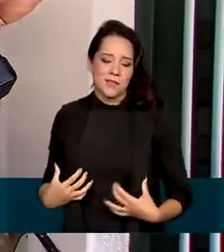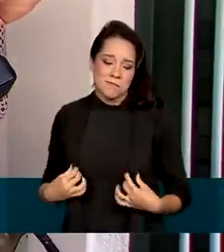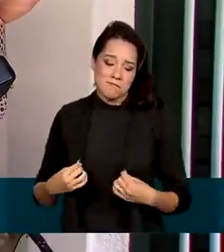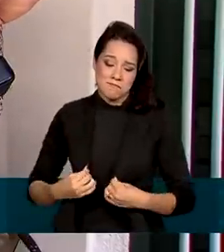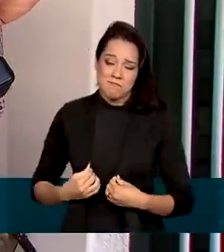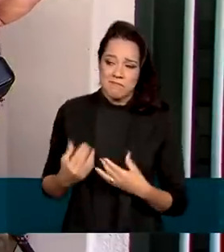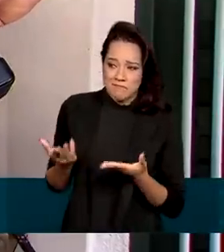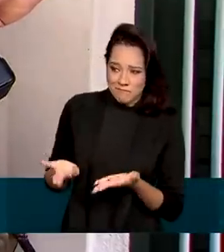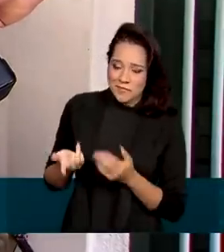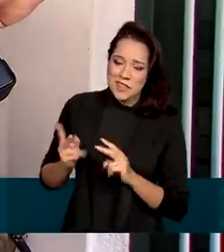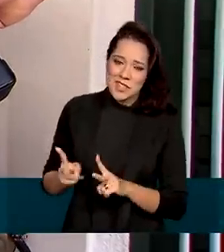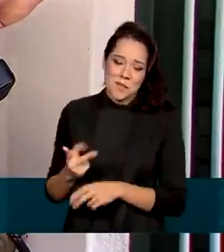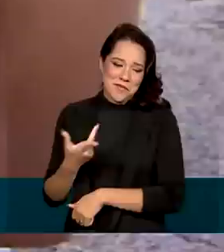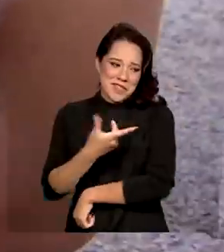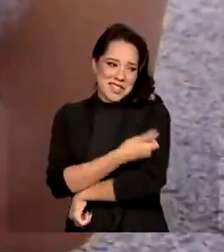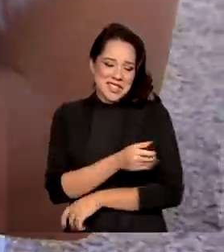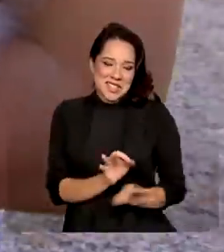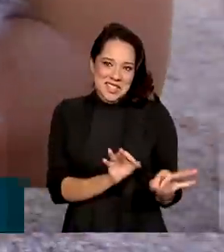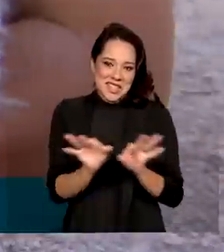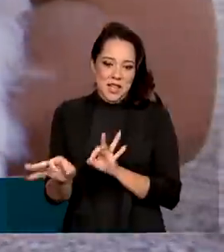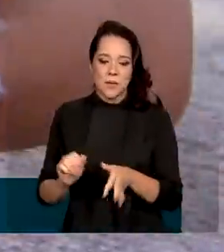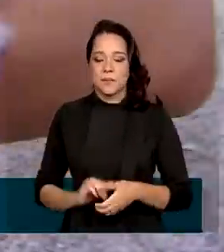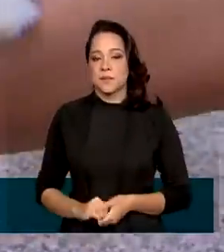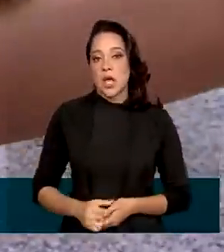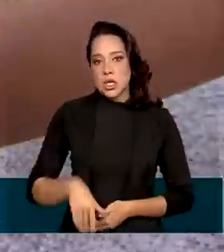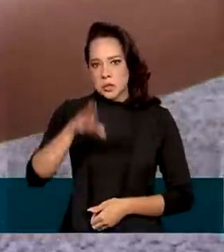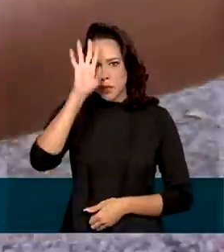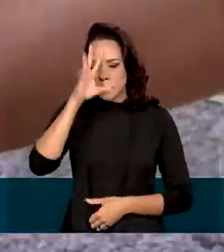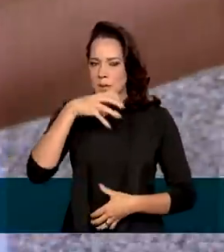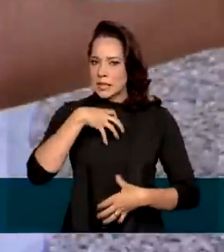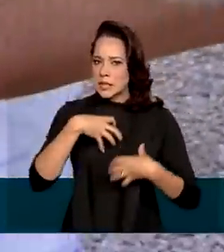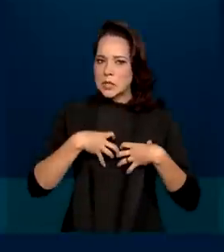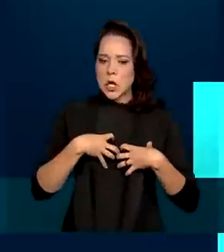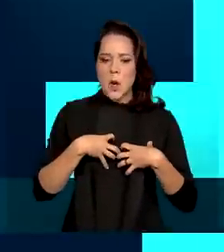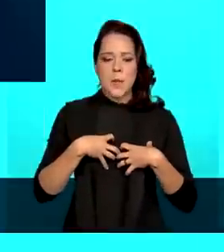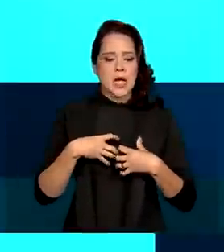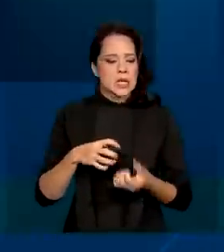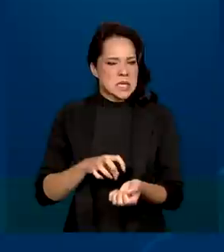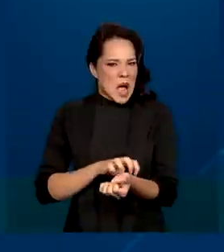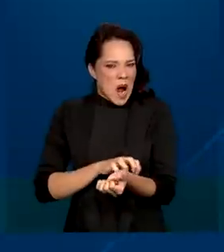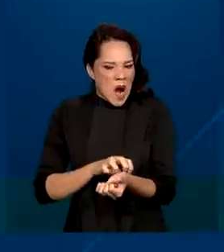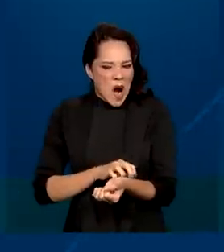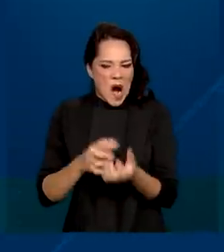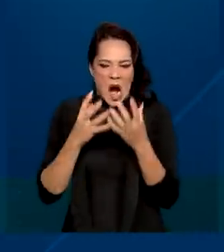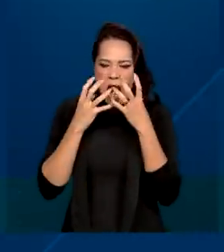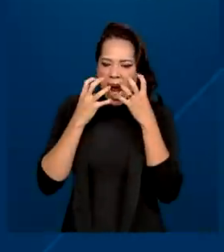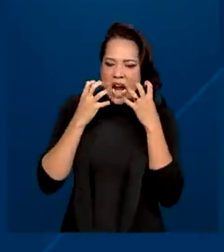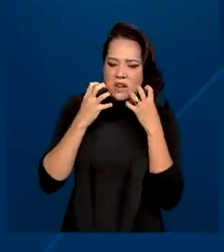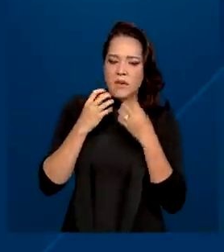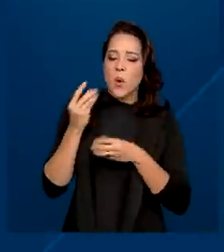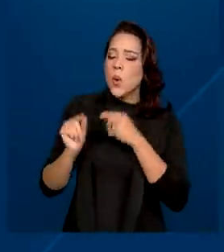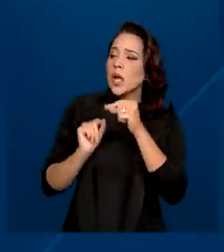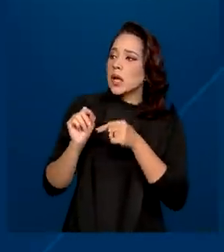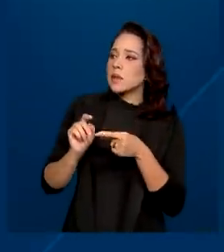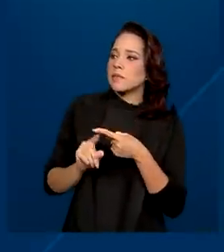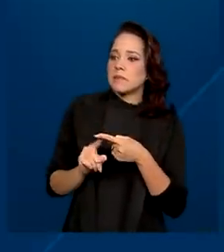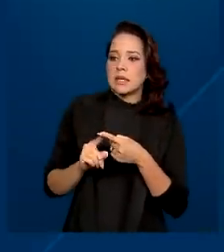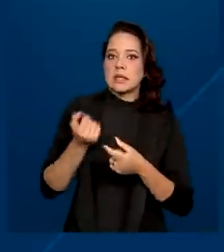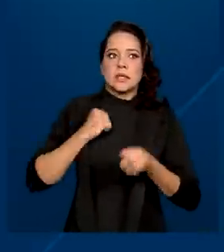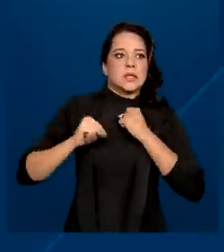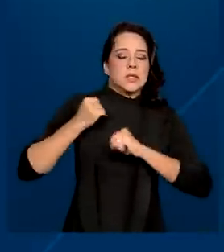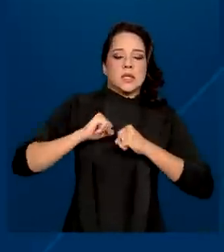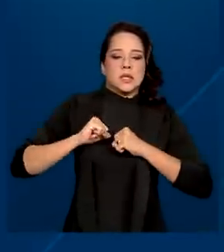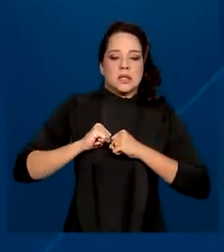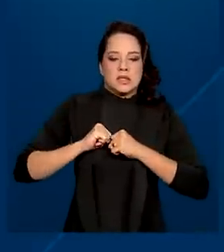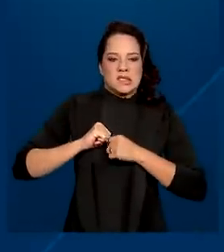sempre todas as vacinas. Os principais sintomas da raiva em cães e gatos são excitação,